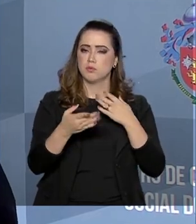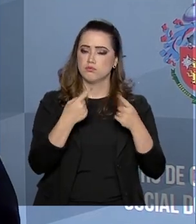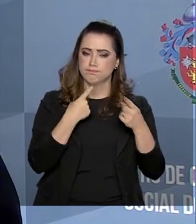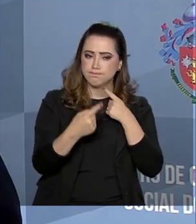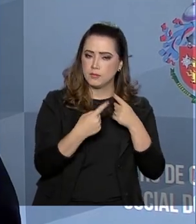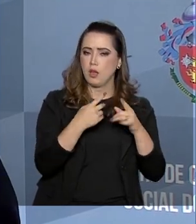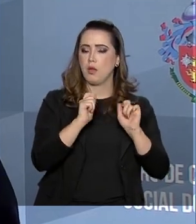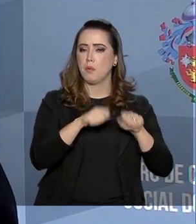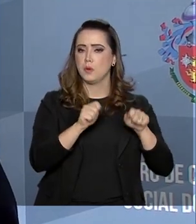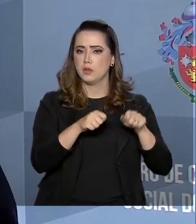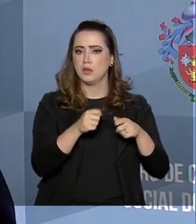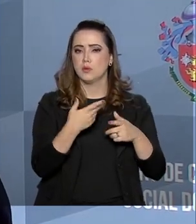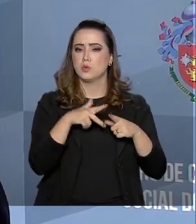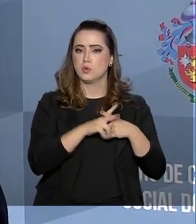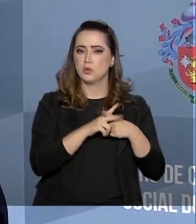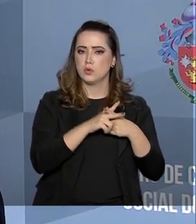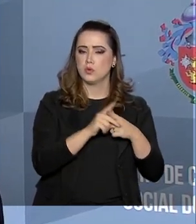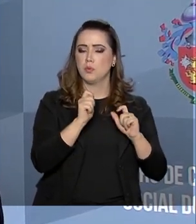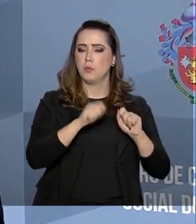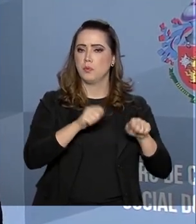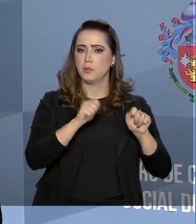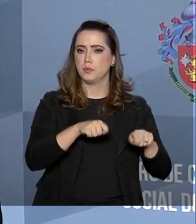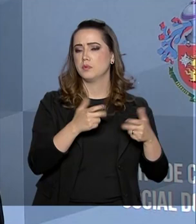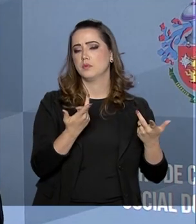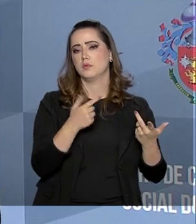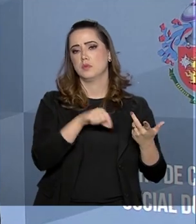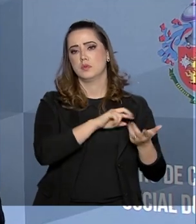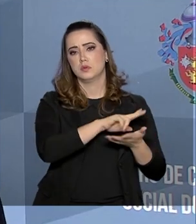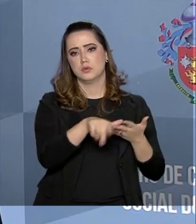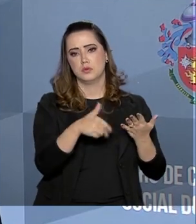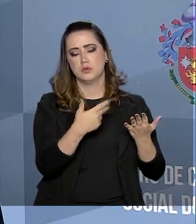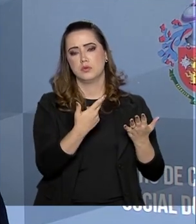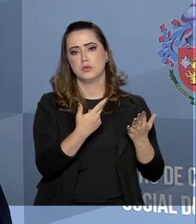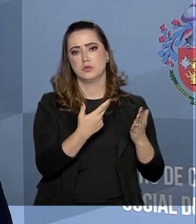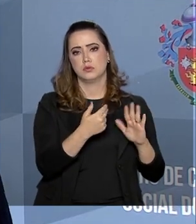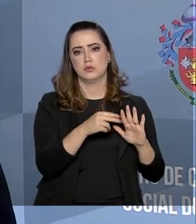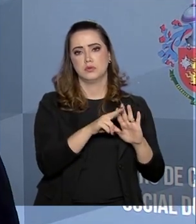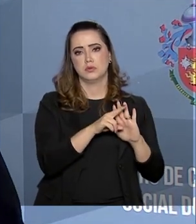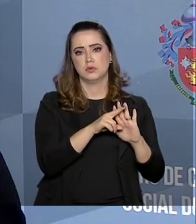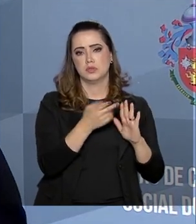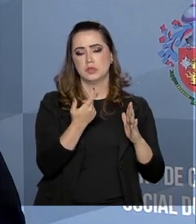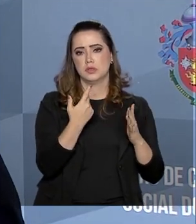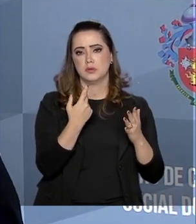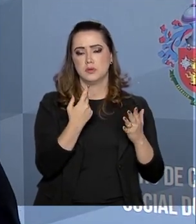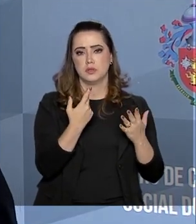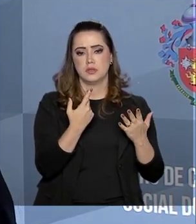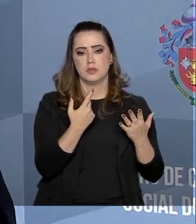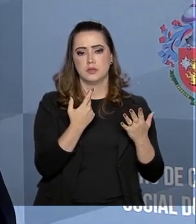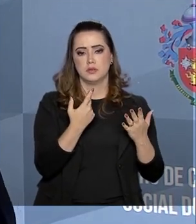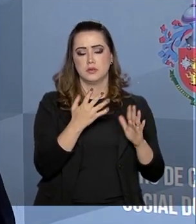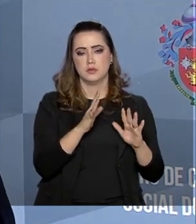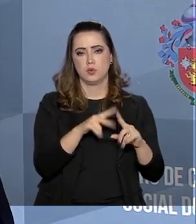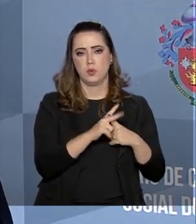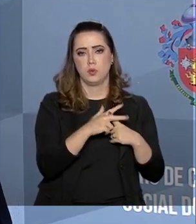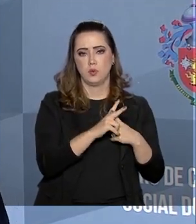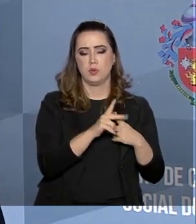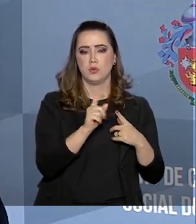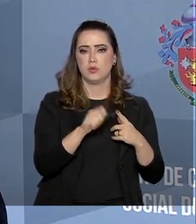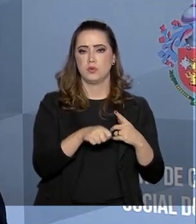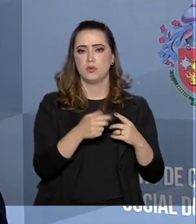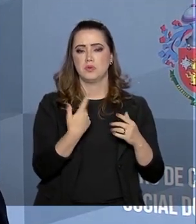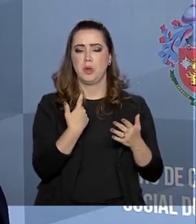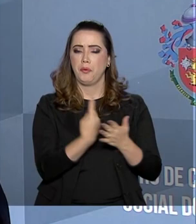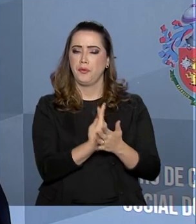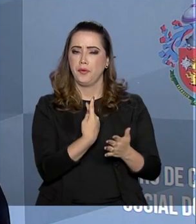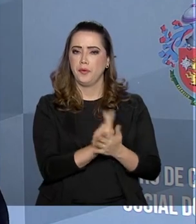certeza que podemos ainda corrigir possíveis, não digo injustiças, mas possíveis